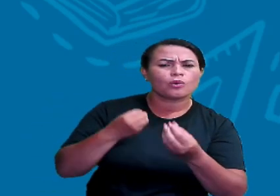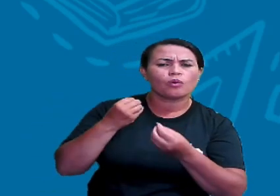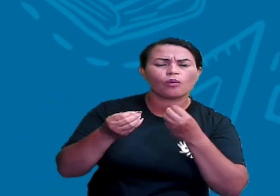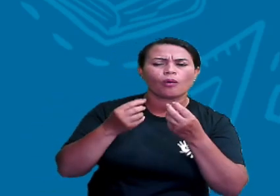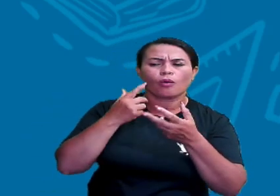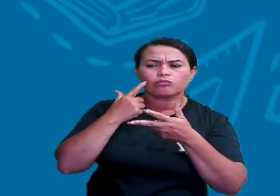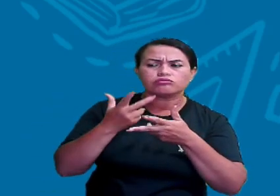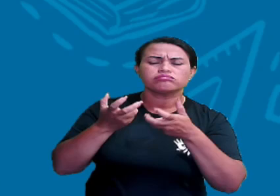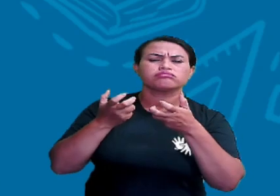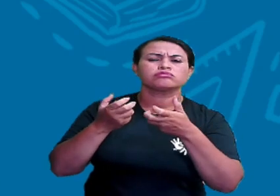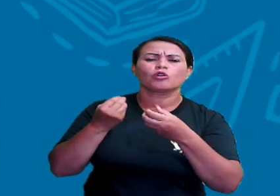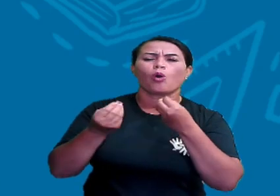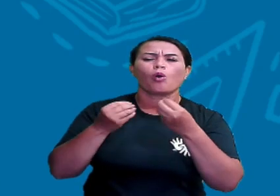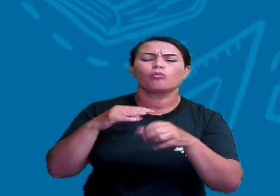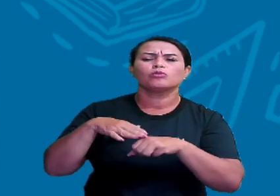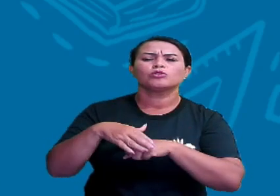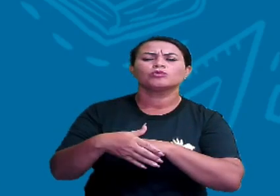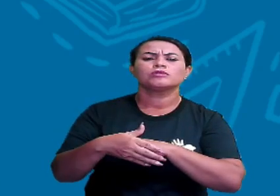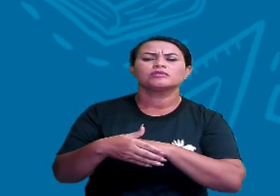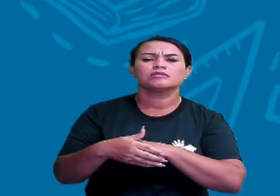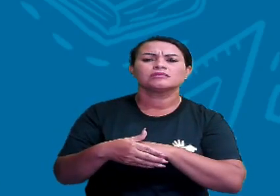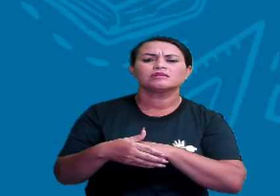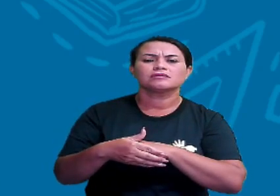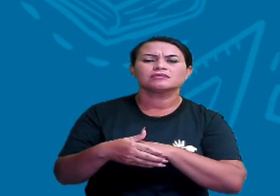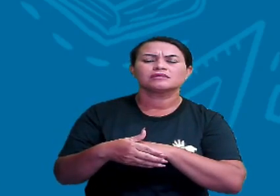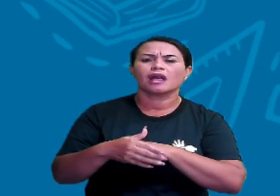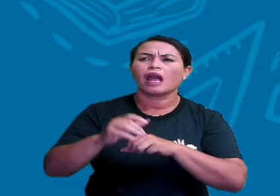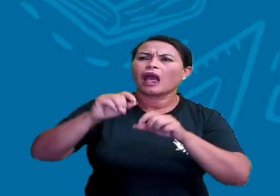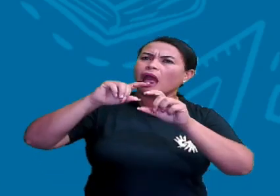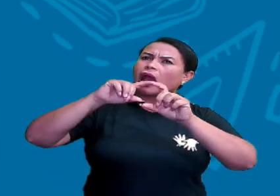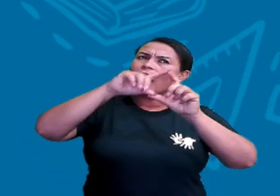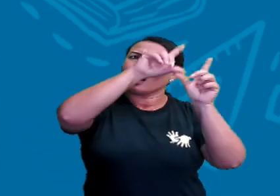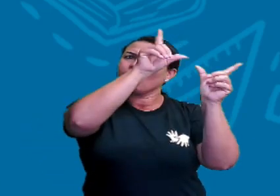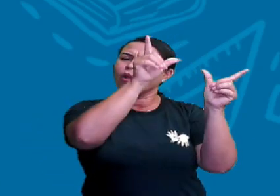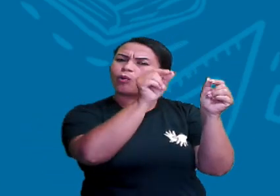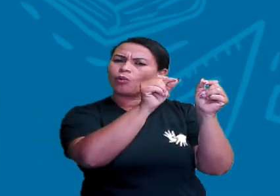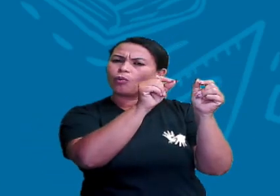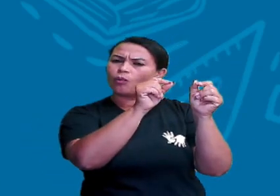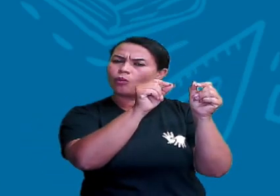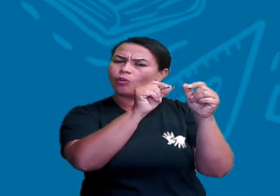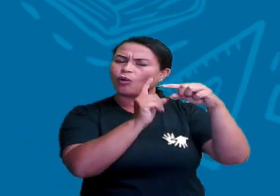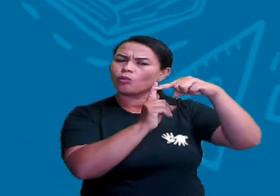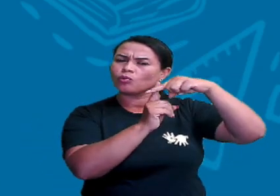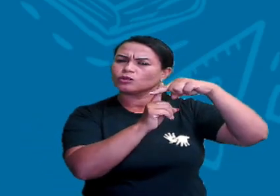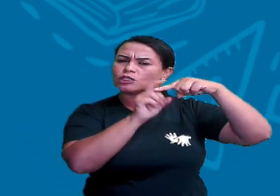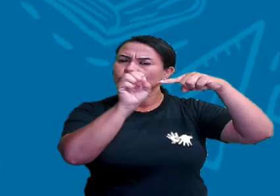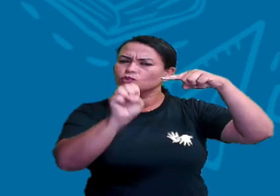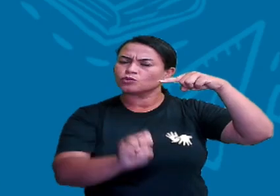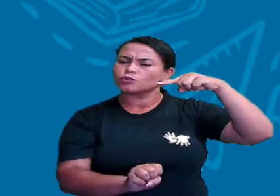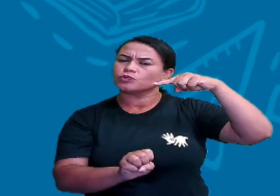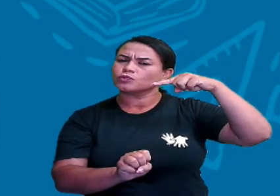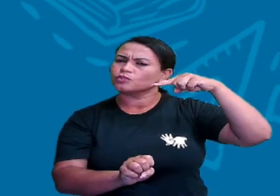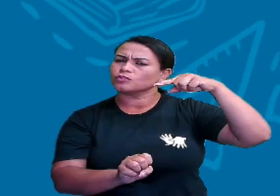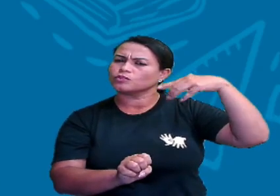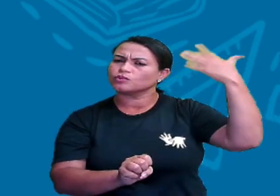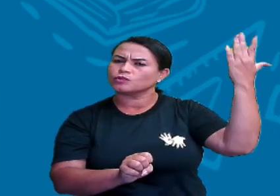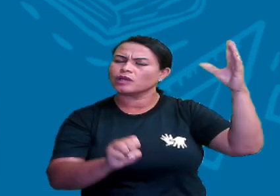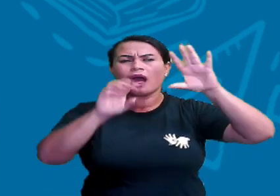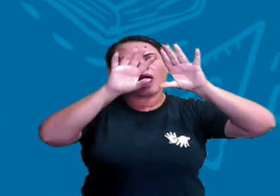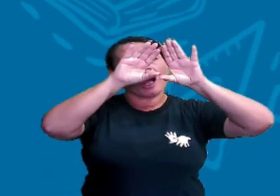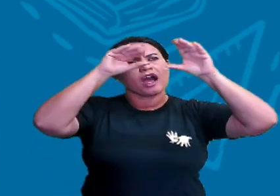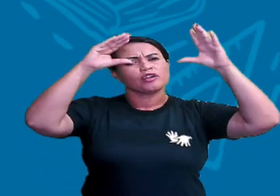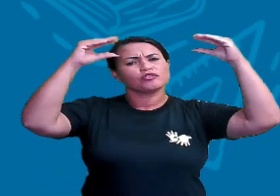O que a gente usa para se localizar à noite? A lua, o cruzeiro do sul, as